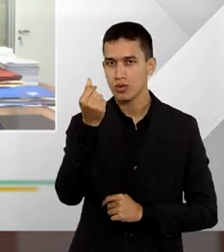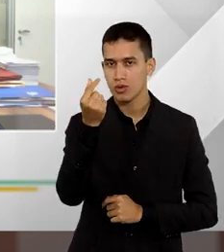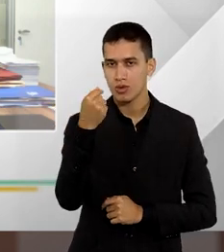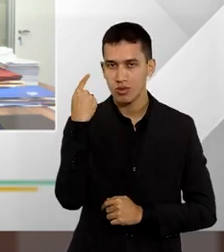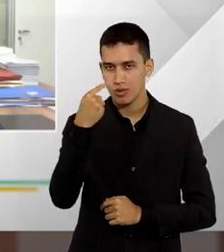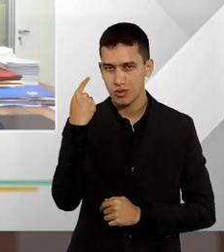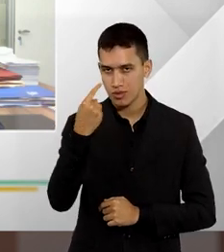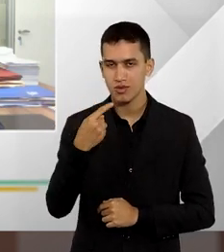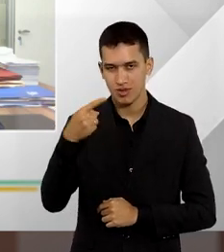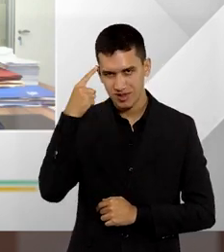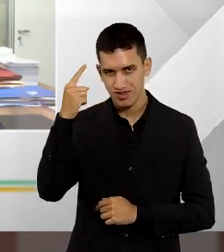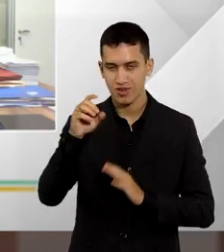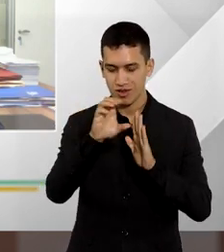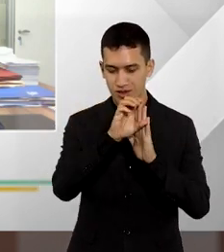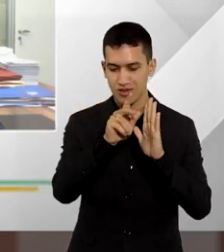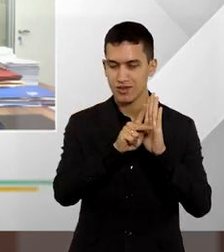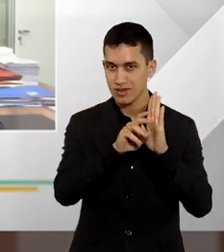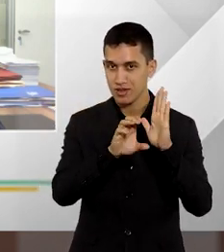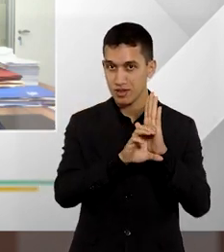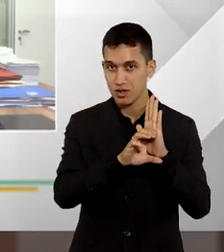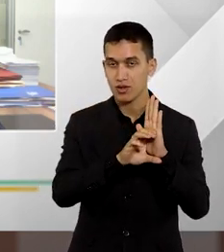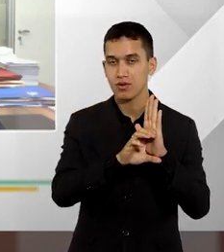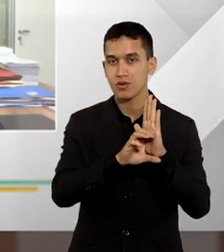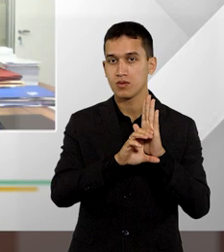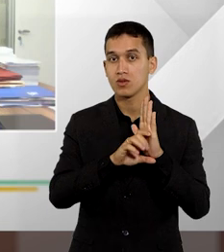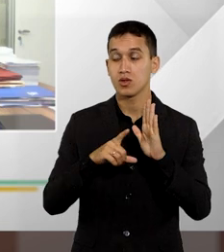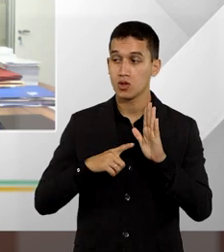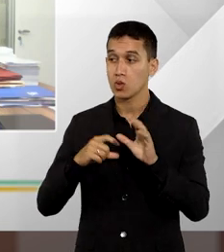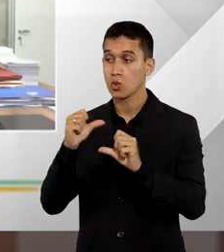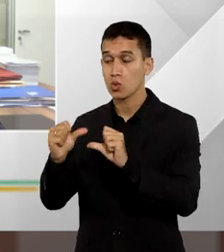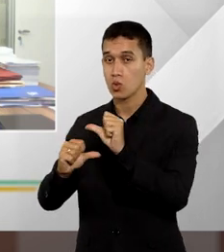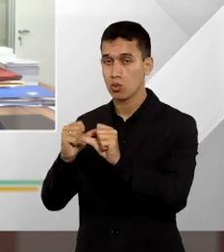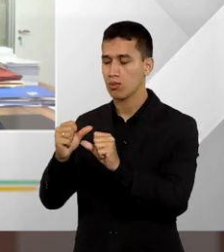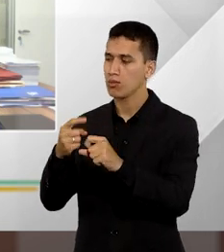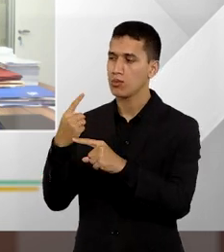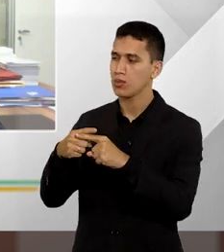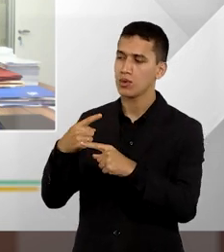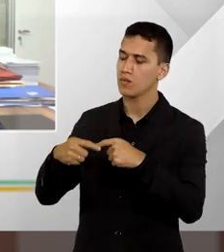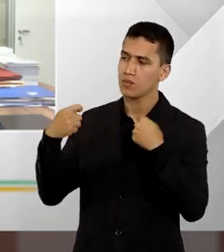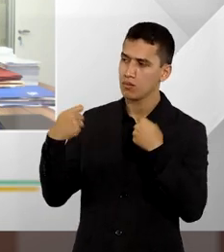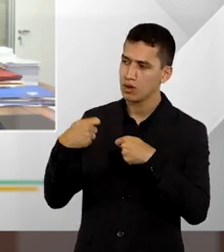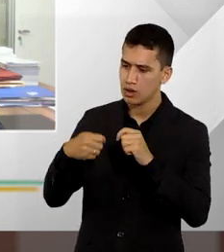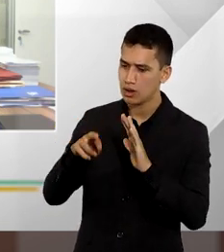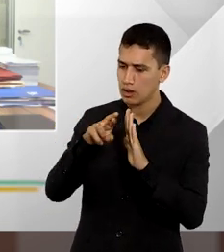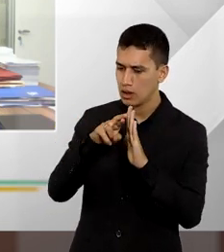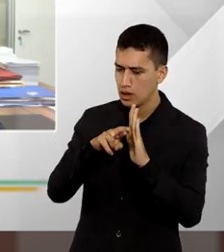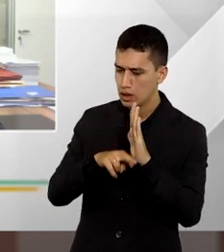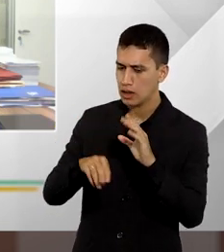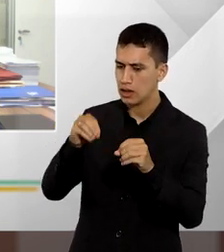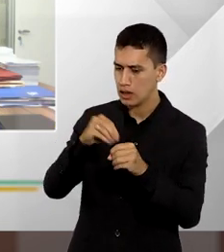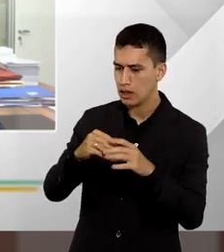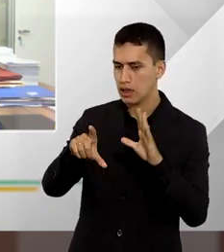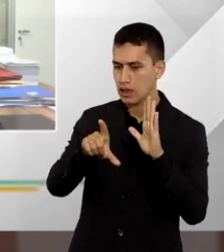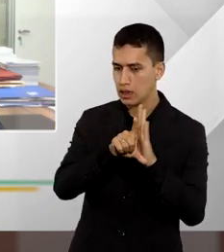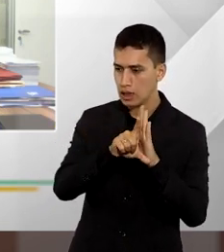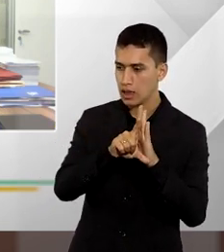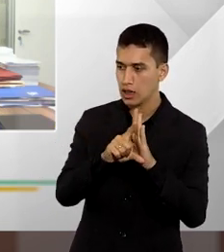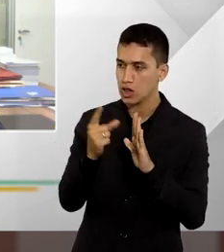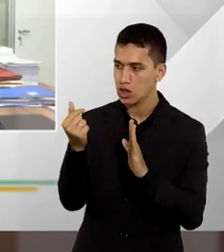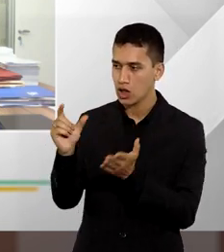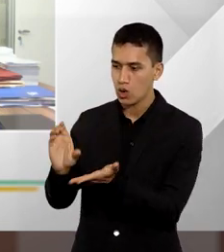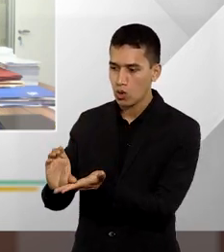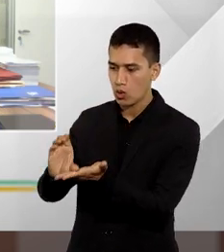1973 e posteriores alterações. Por que foi preciso regulamentar em lei uma verba